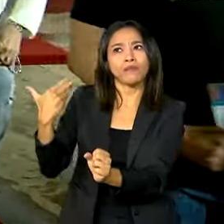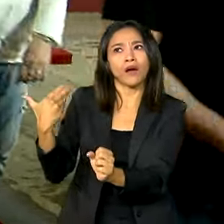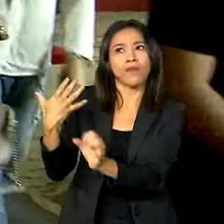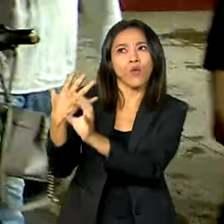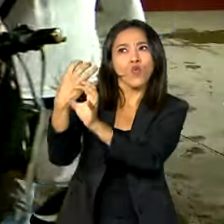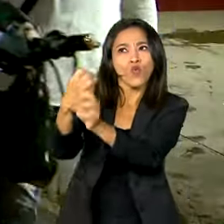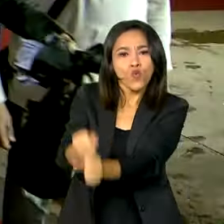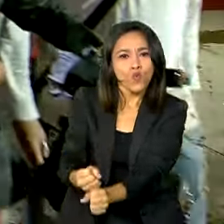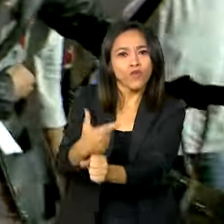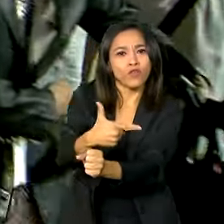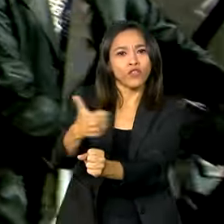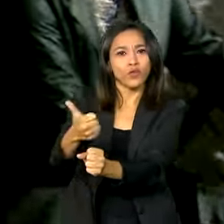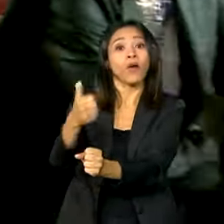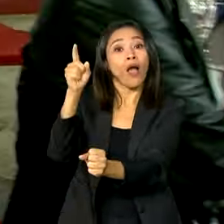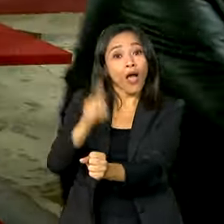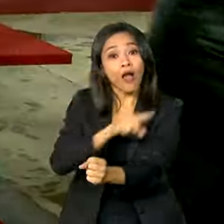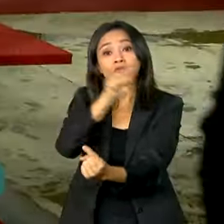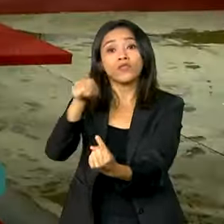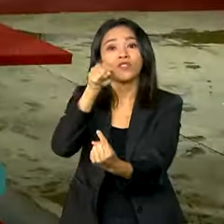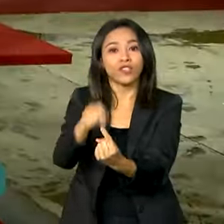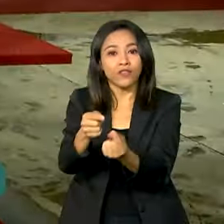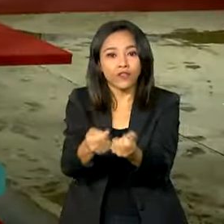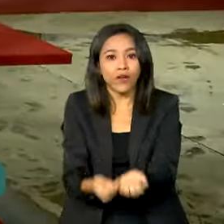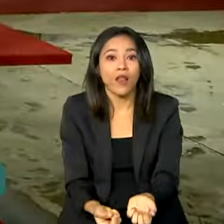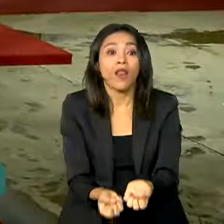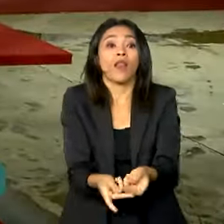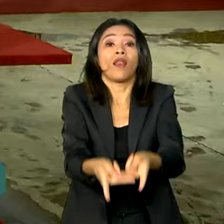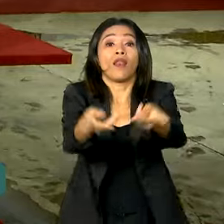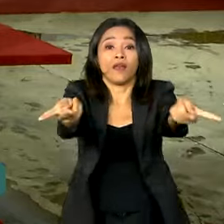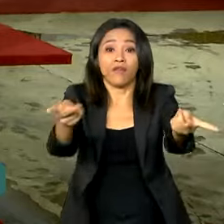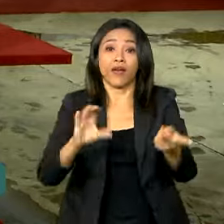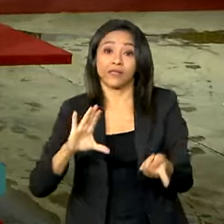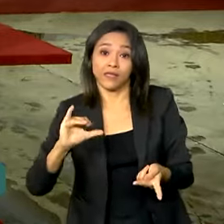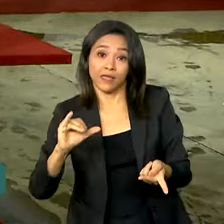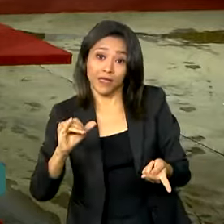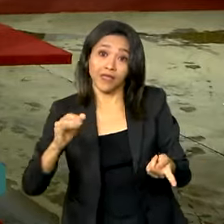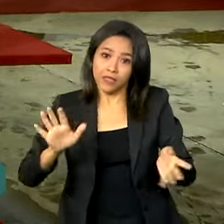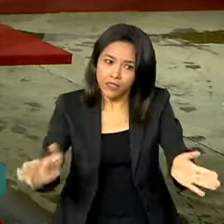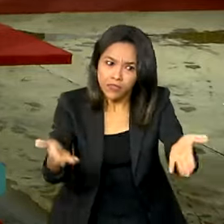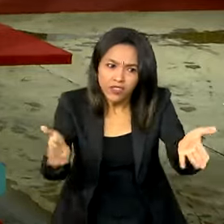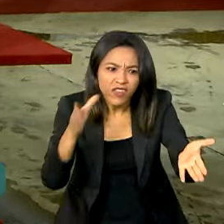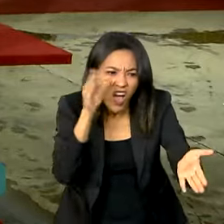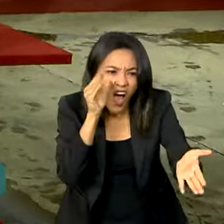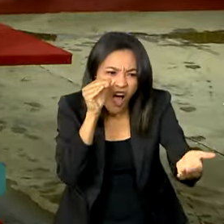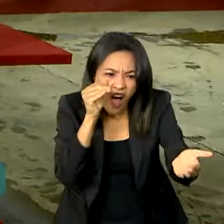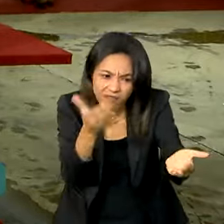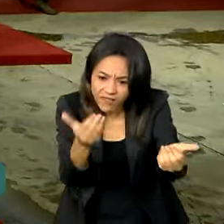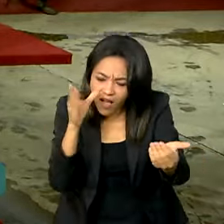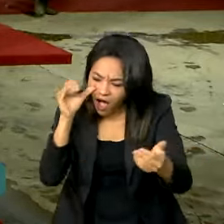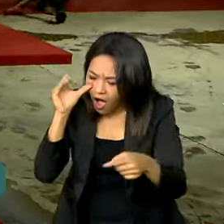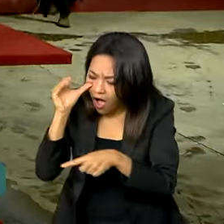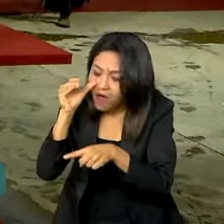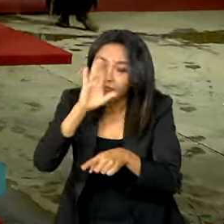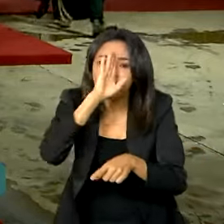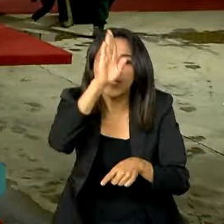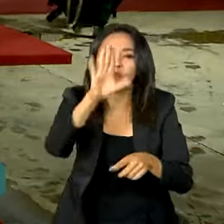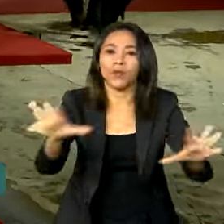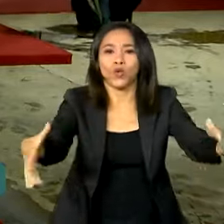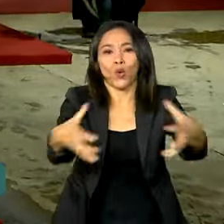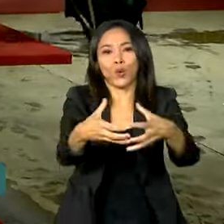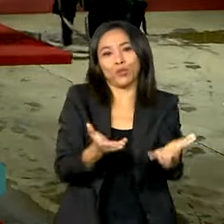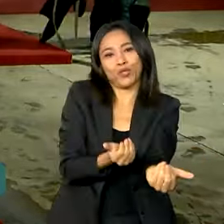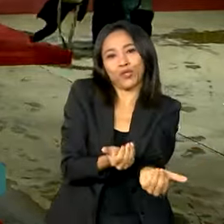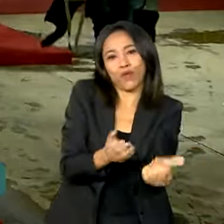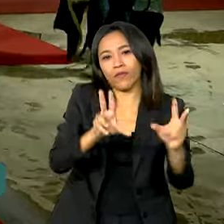busca aproximar a ciência da sociedade, incentivando o interesse do público, especialmente dos jovens em